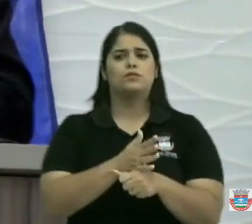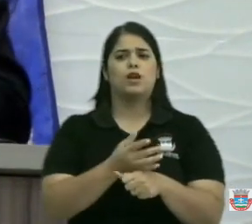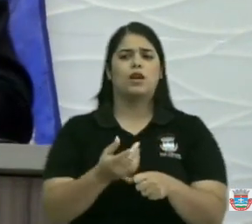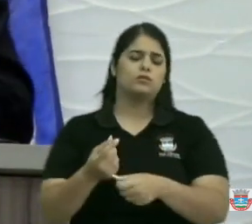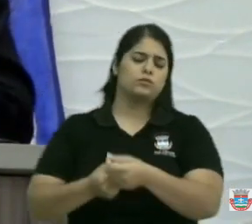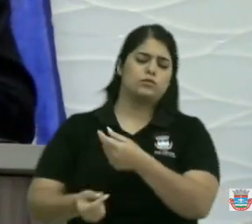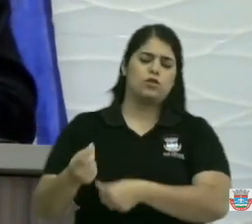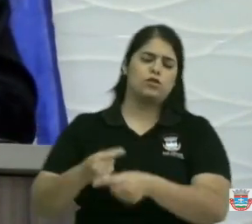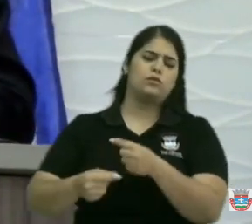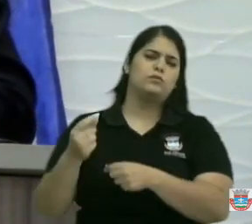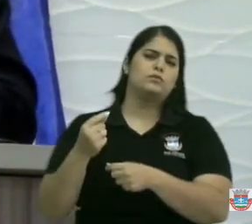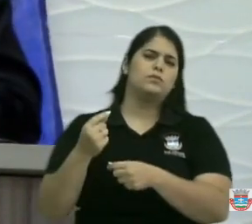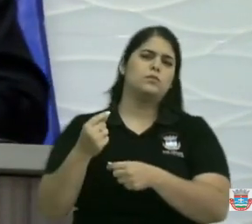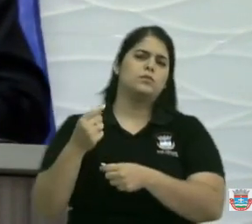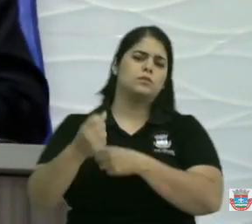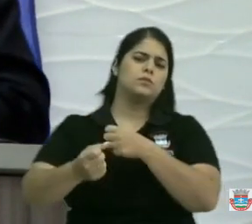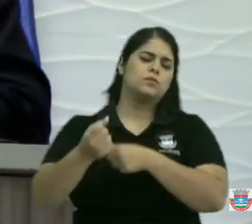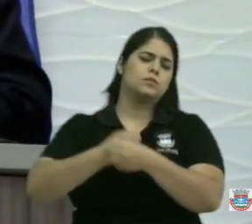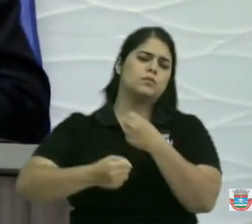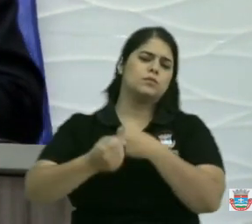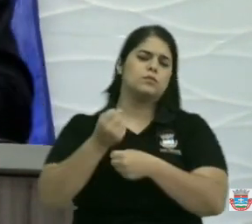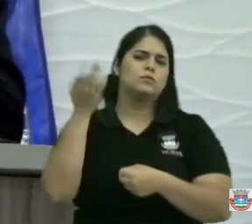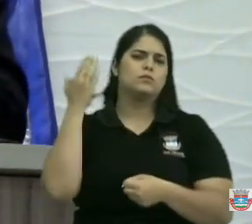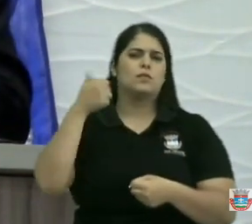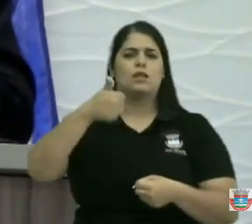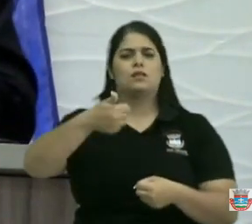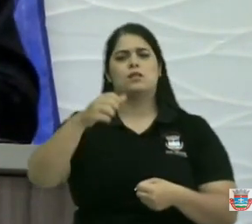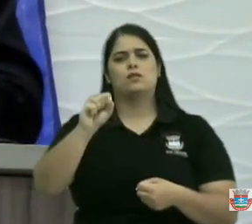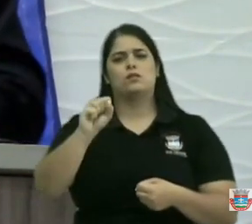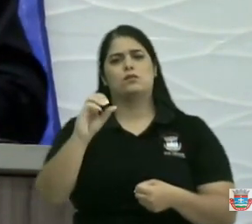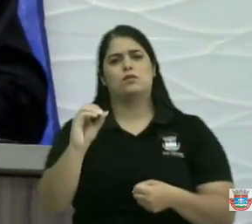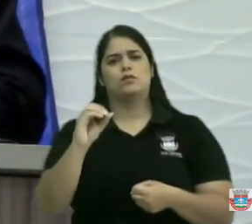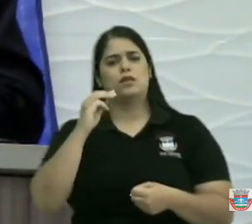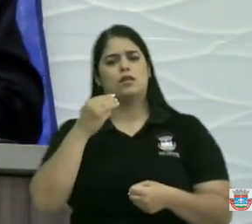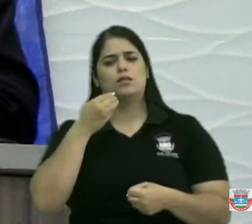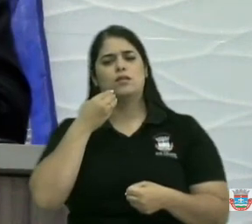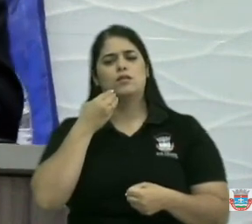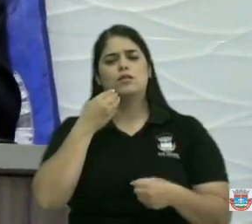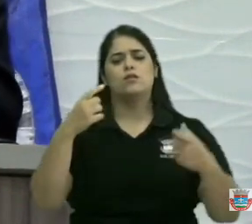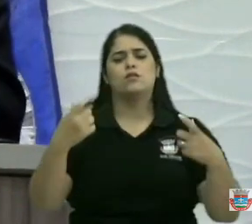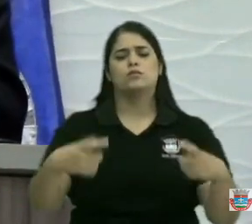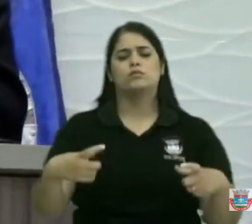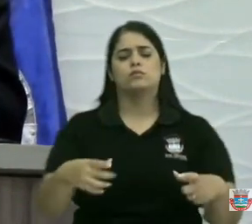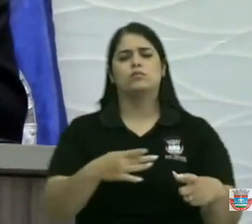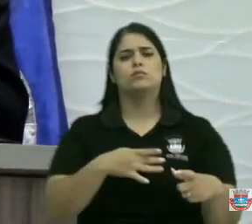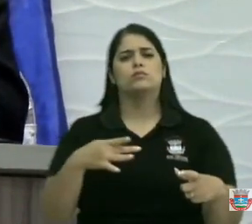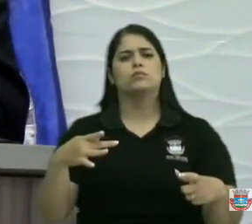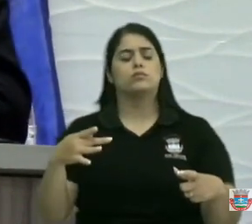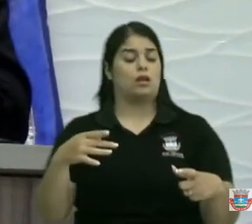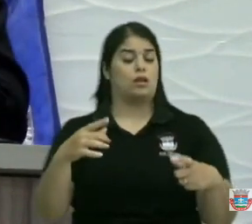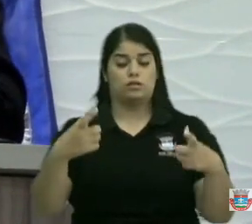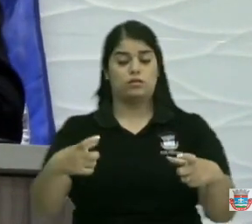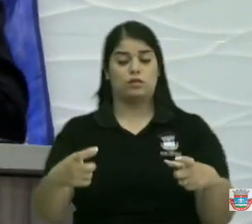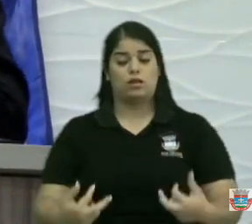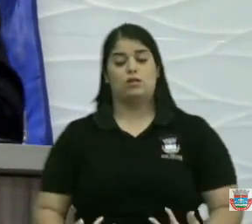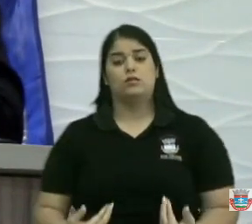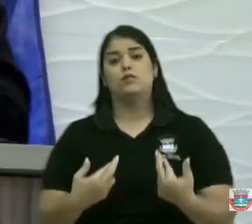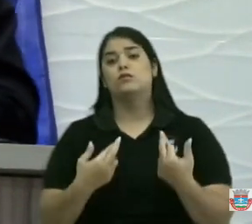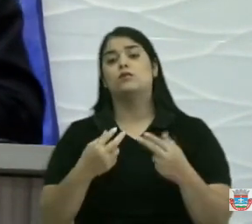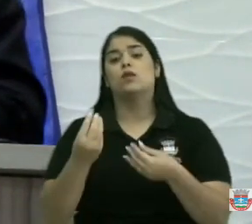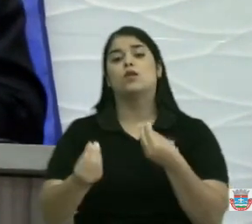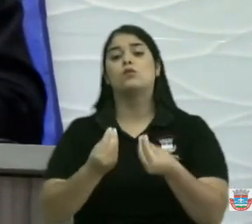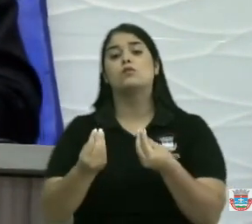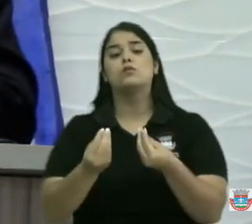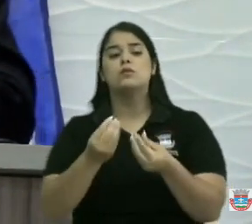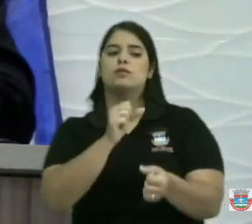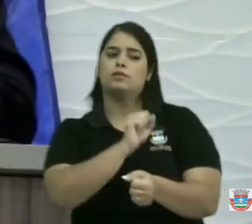pelo menos do ano passado 180 milhões e cadê o bloco cirúrgico? Estão esperando como o líder da